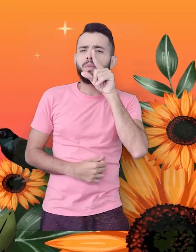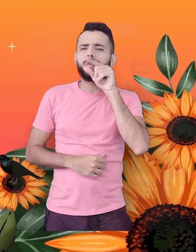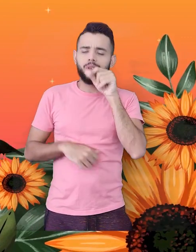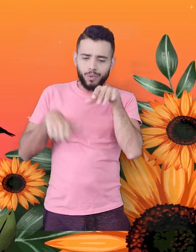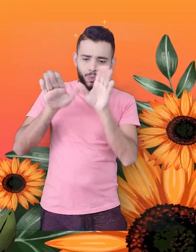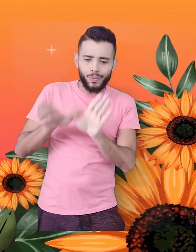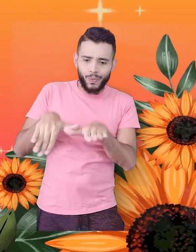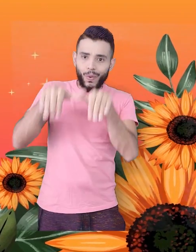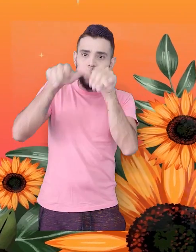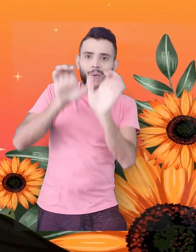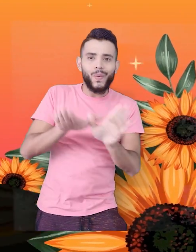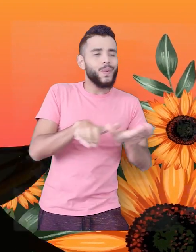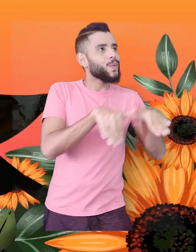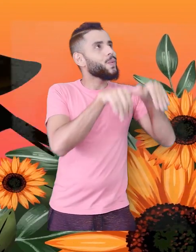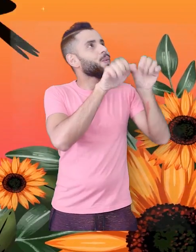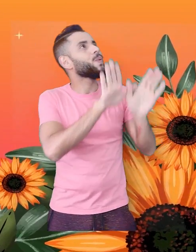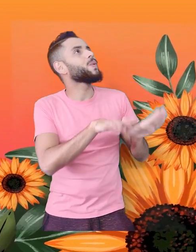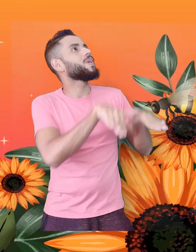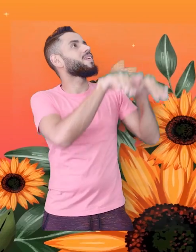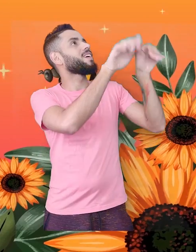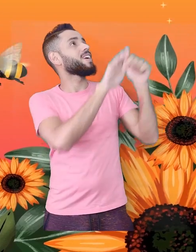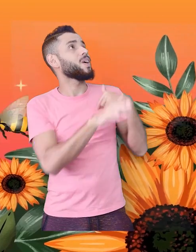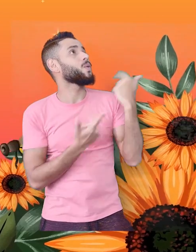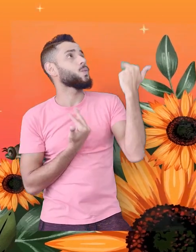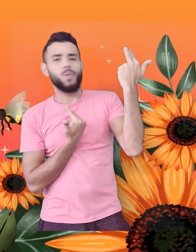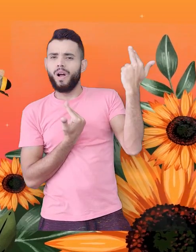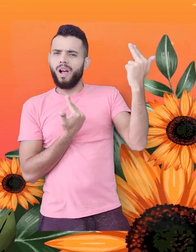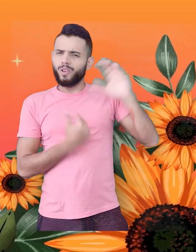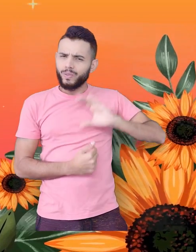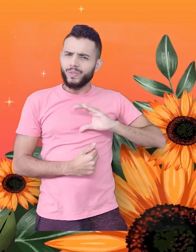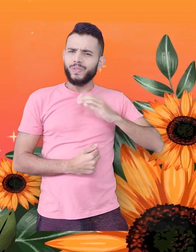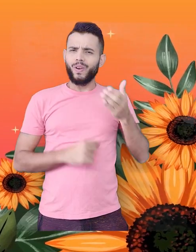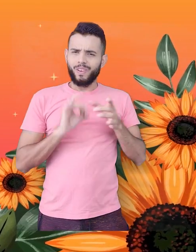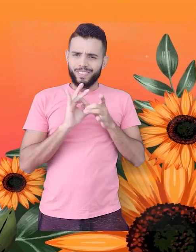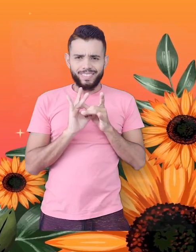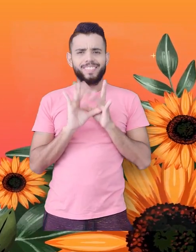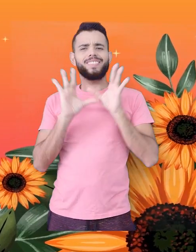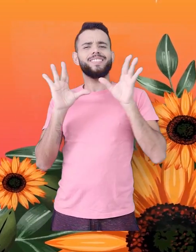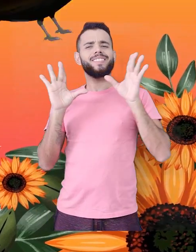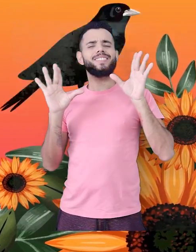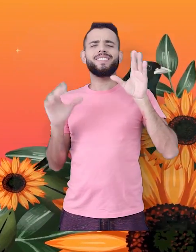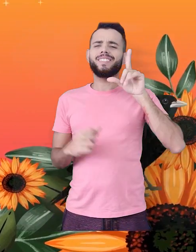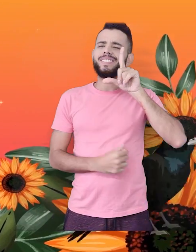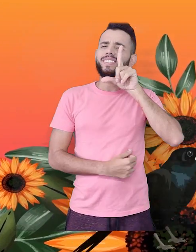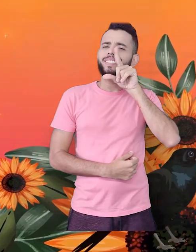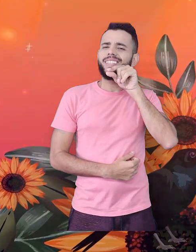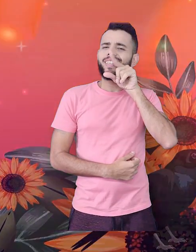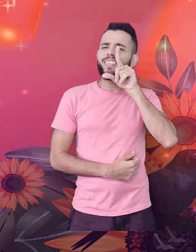viu Saltando vai saltar Desil,